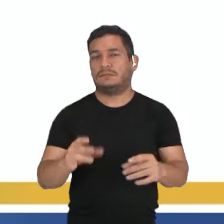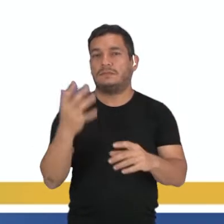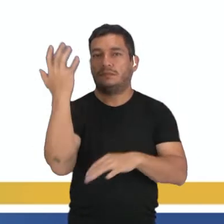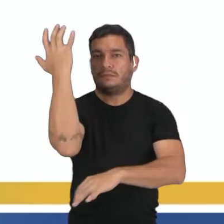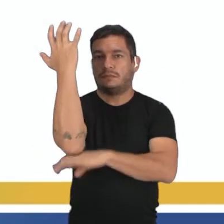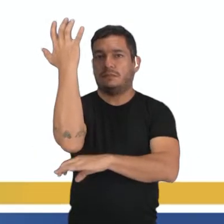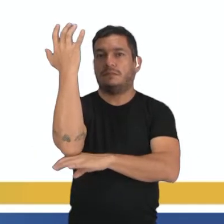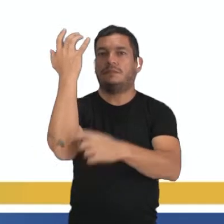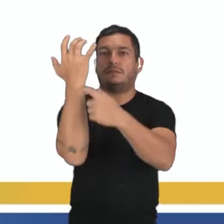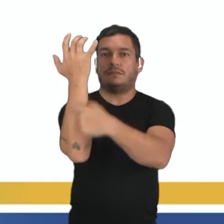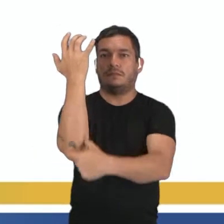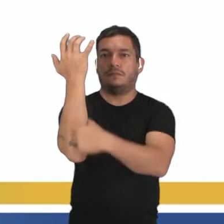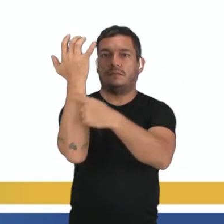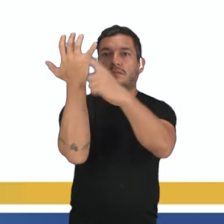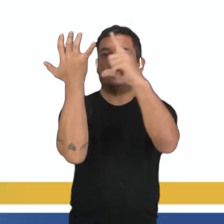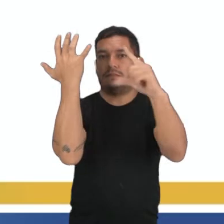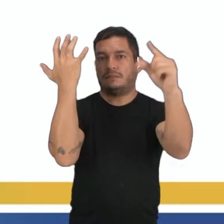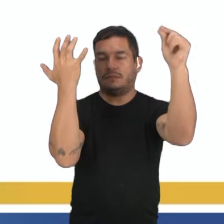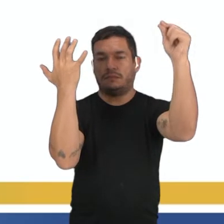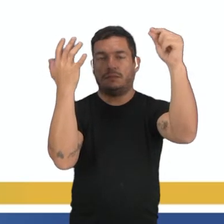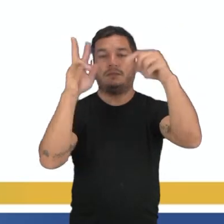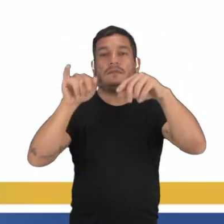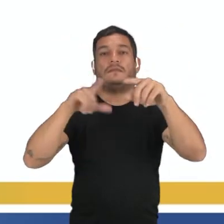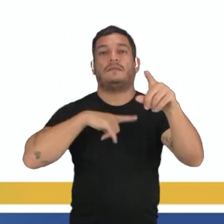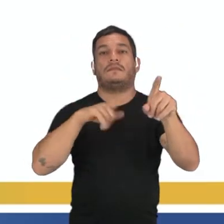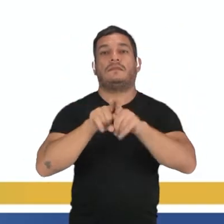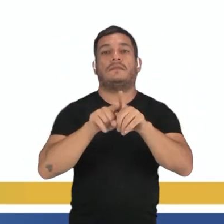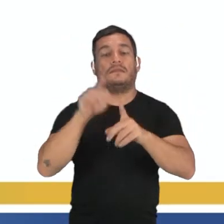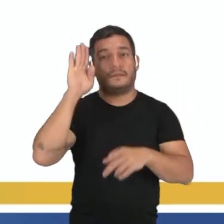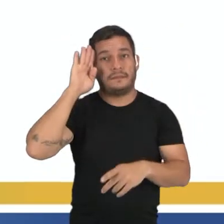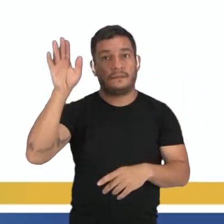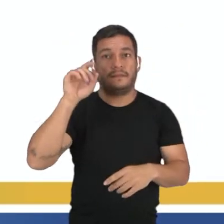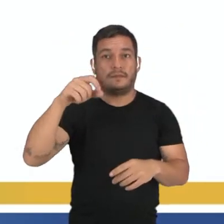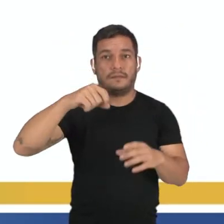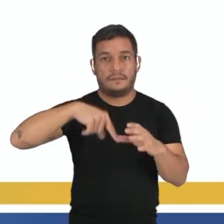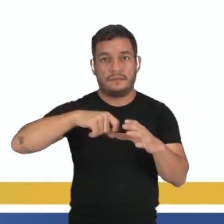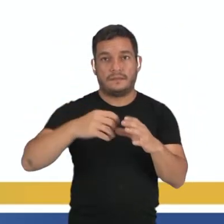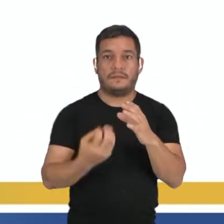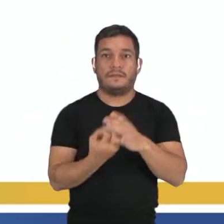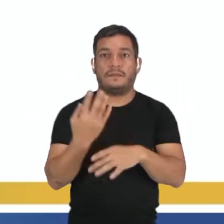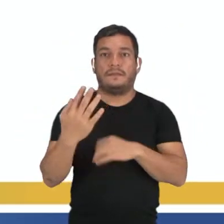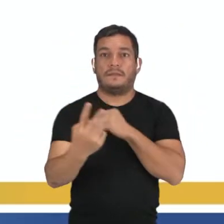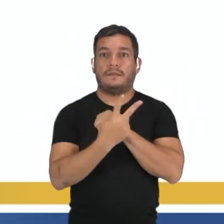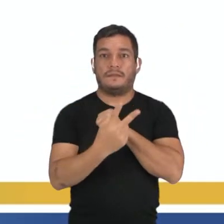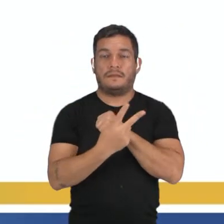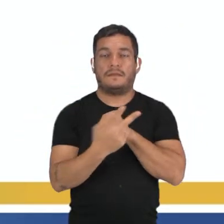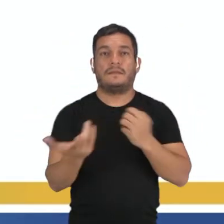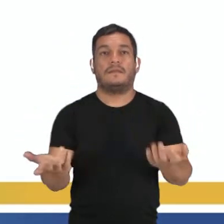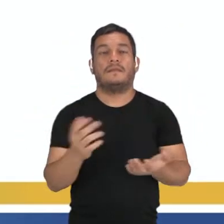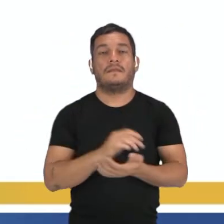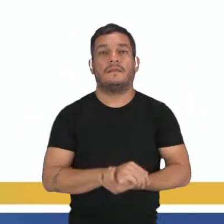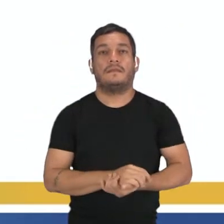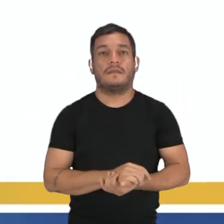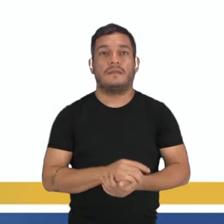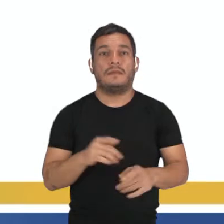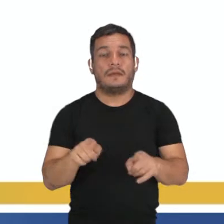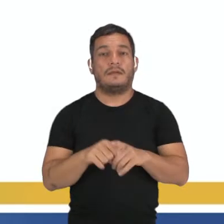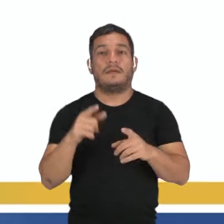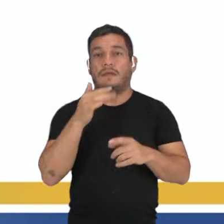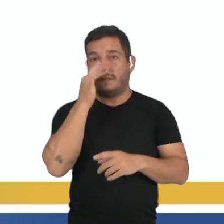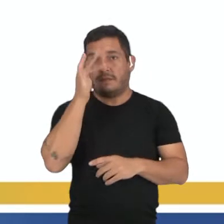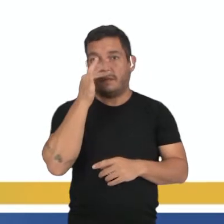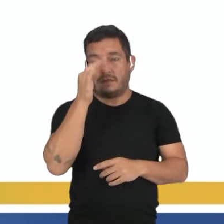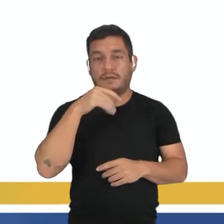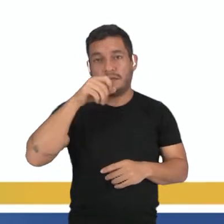raiz, vai ter caule, vai ter folha, e vai ter principalmente uma semente protegida. E aí, além de flores e